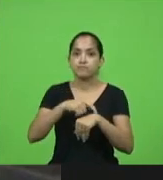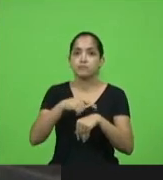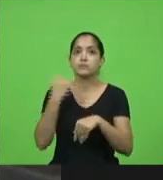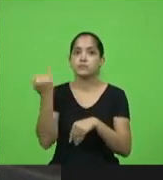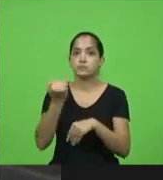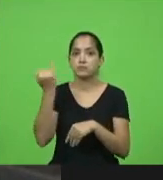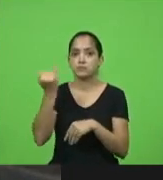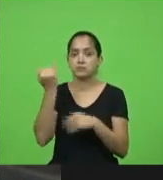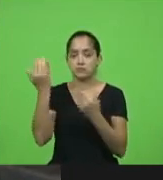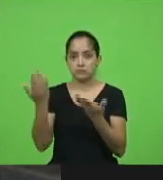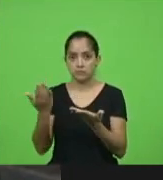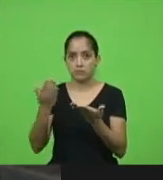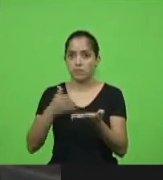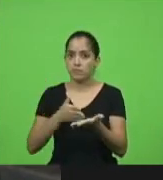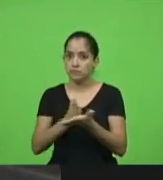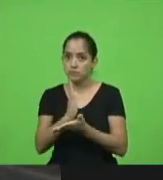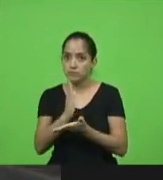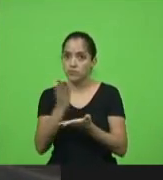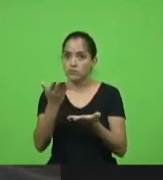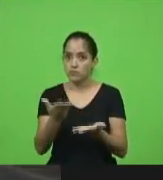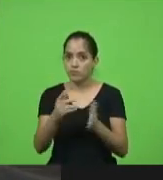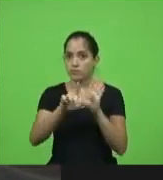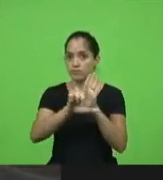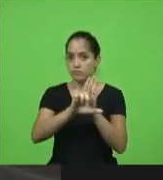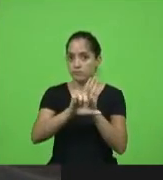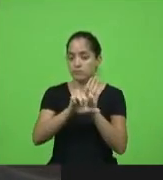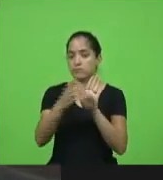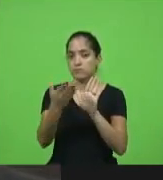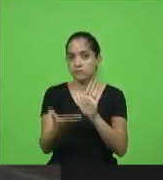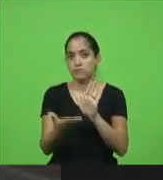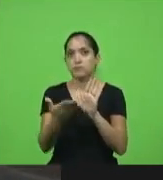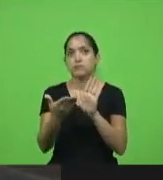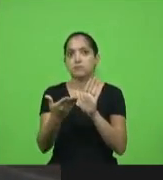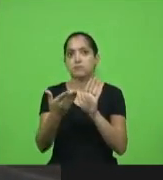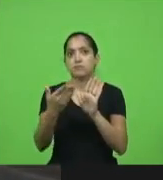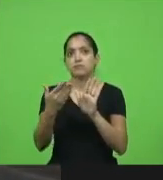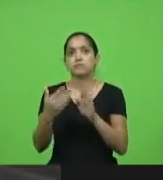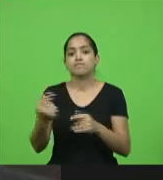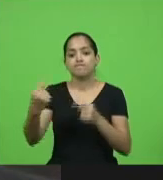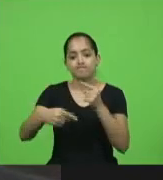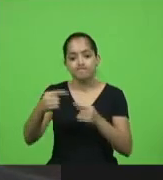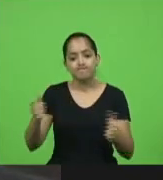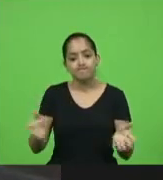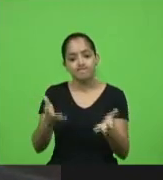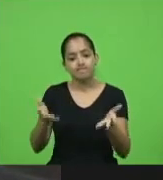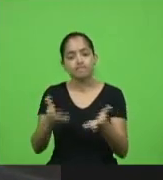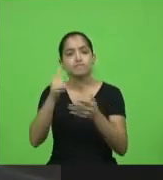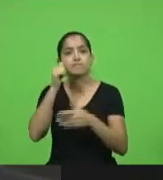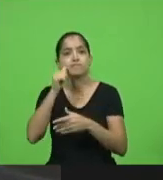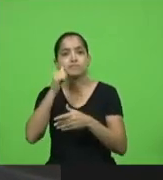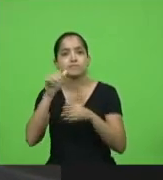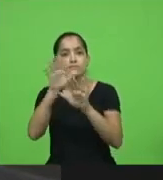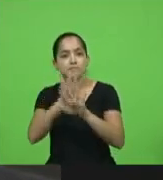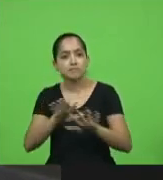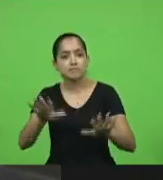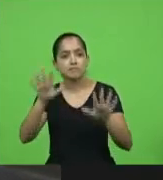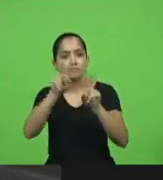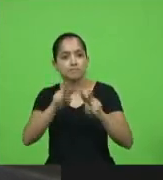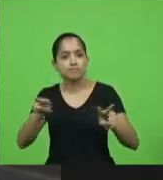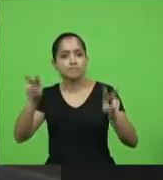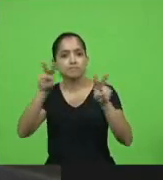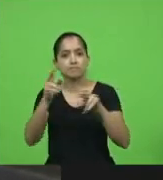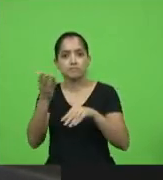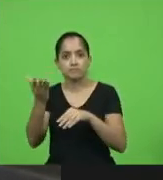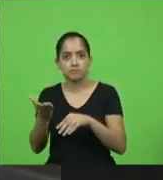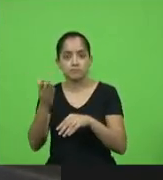se aprovar um projeto de lei como esse para levantar o debate para estimular mais mulheres para dar visibilidade para aquelas mulheres que